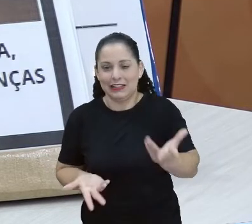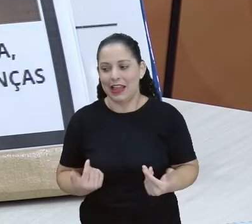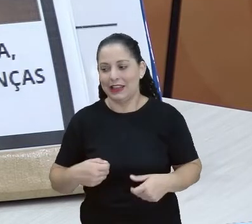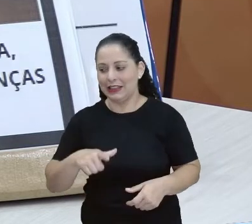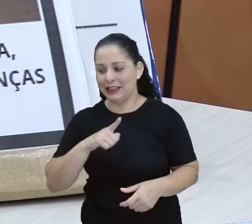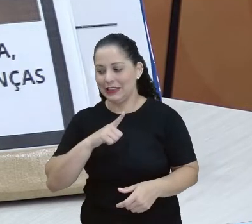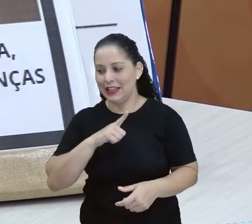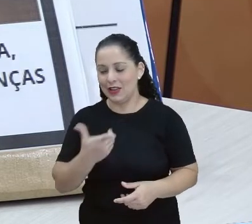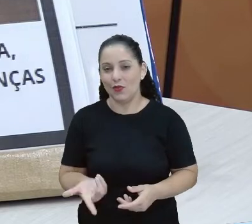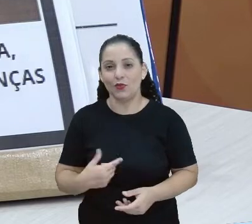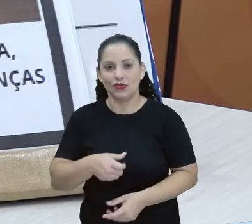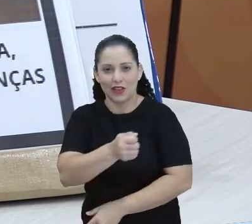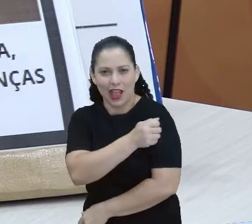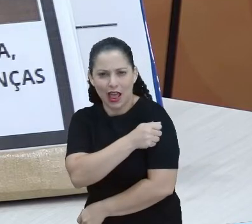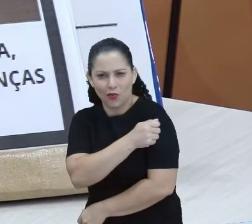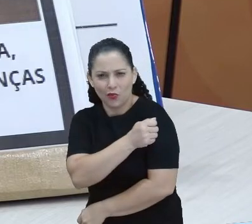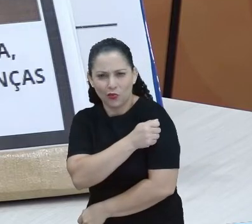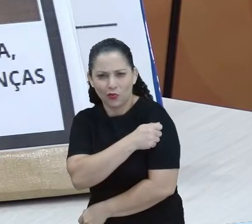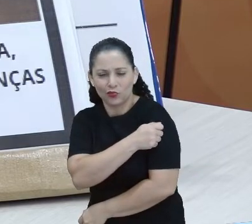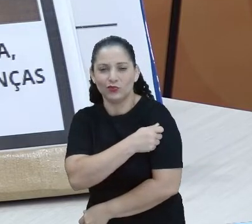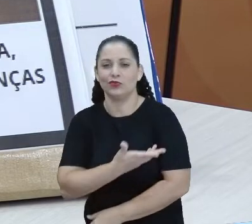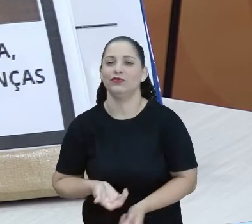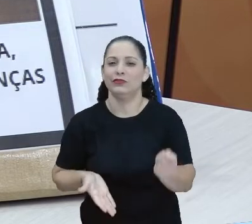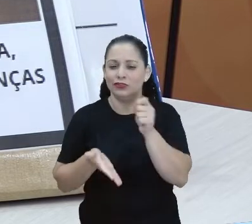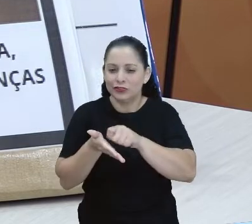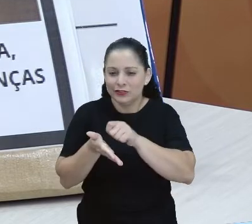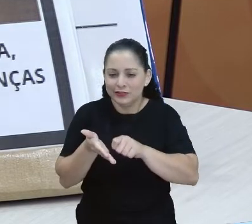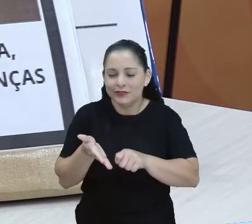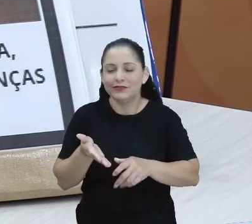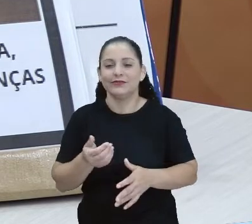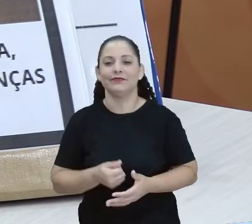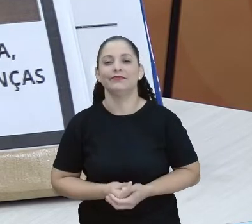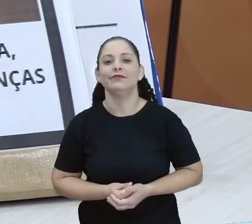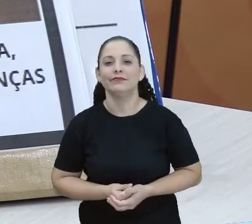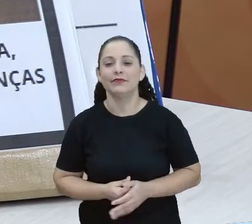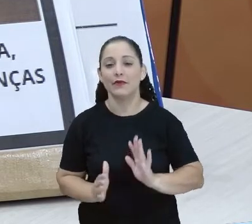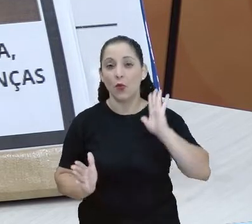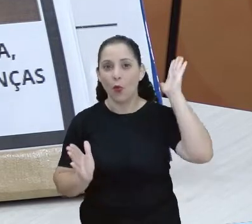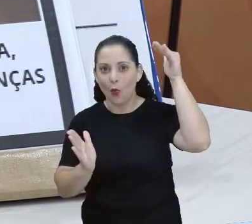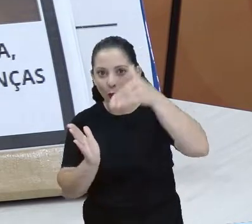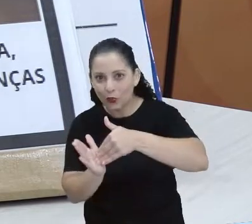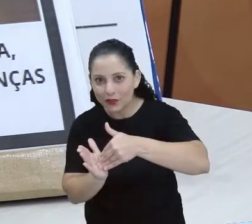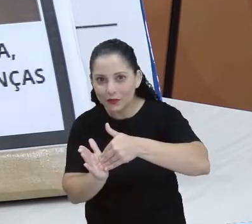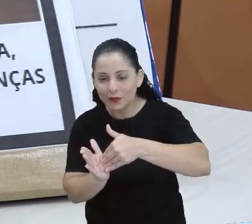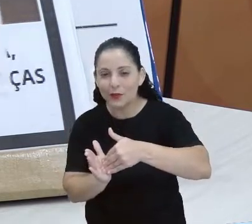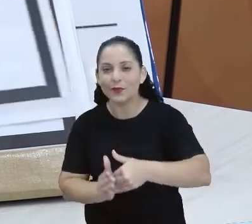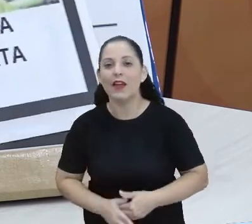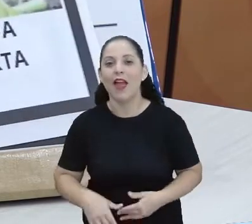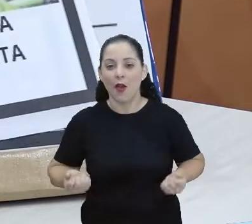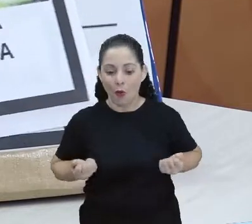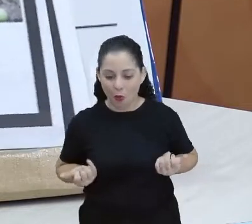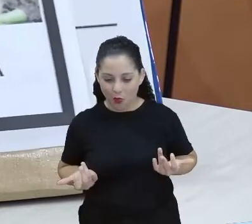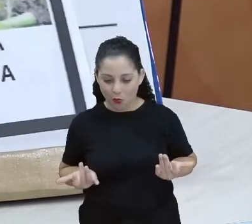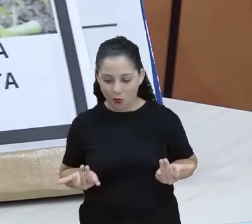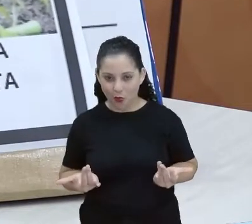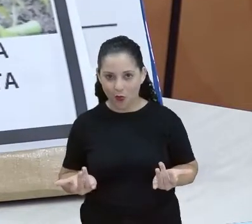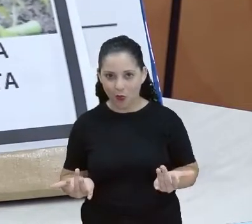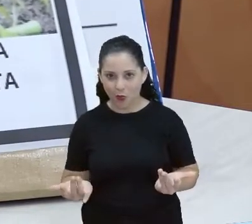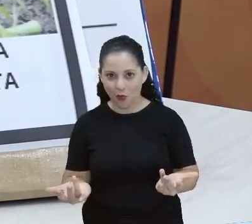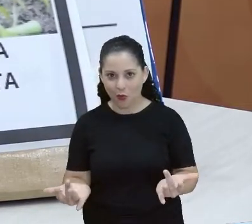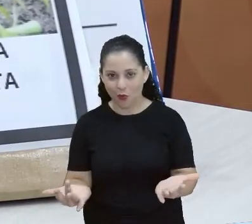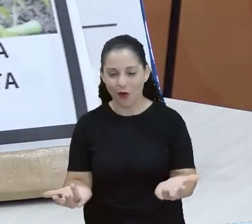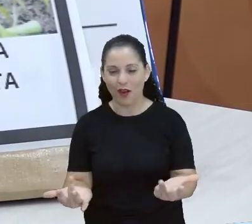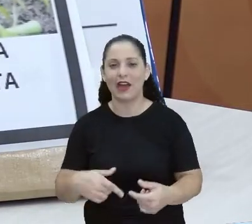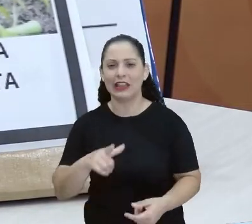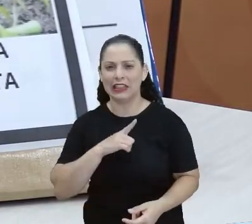Crianças Pela Escrita. E o último é o da Horta, não é? Será que na sua escola